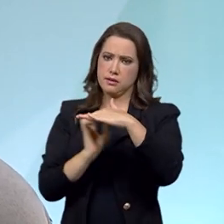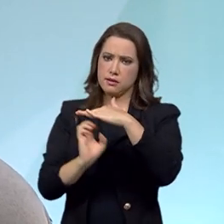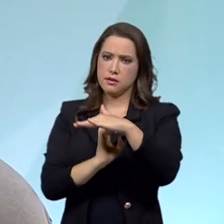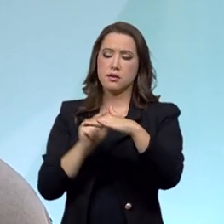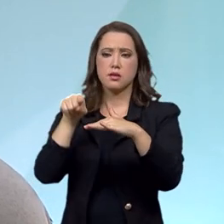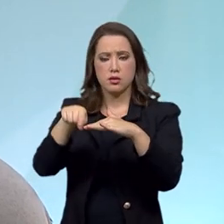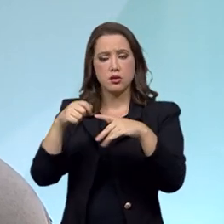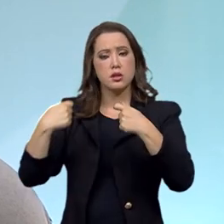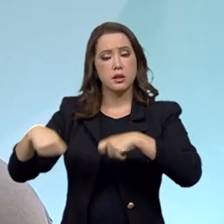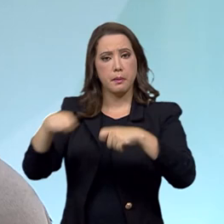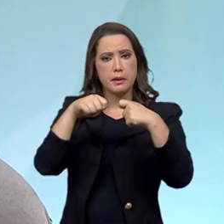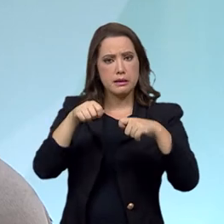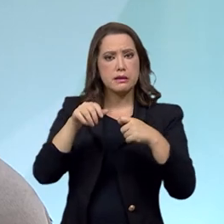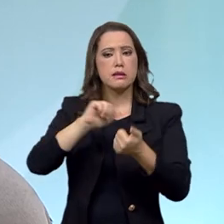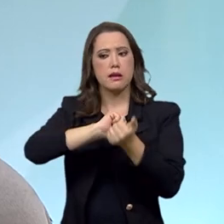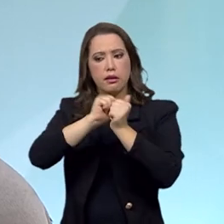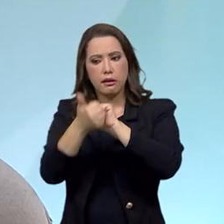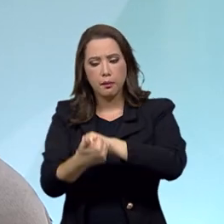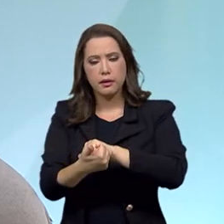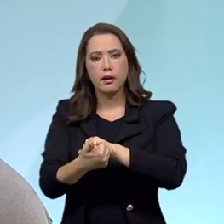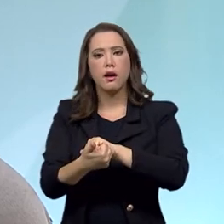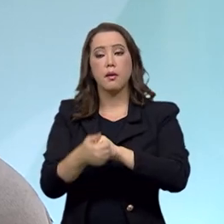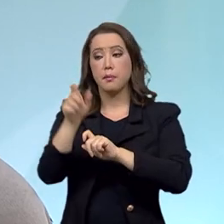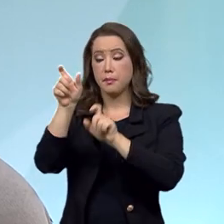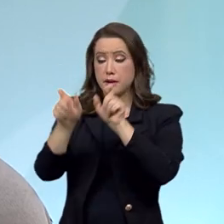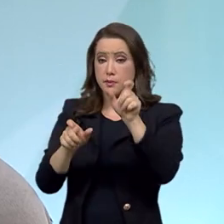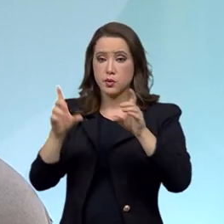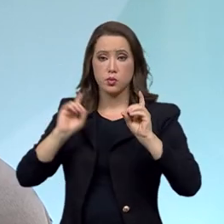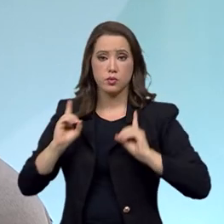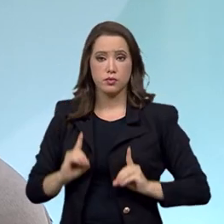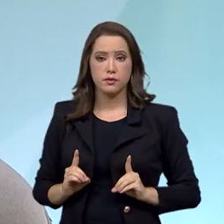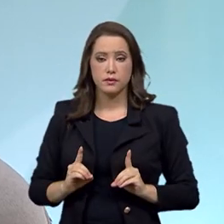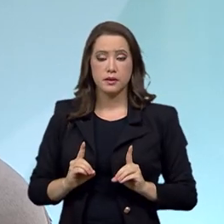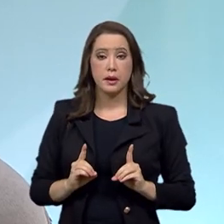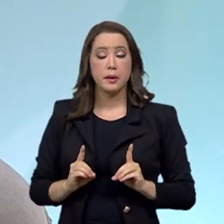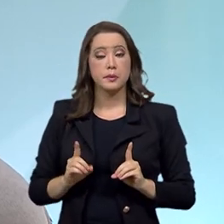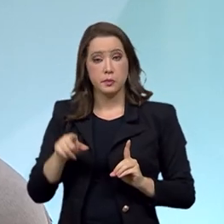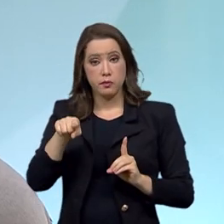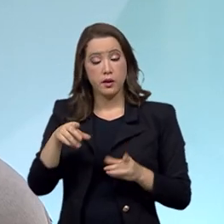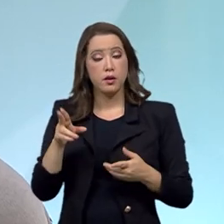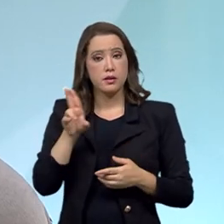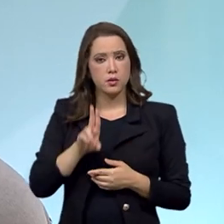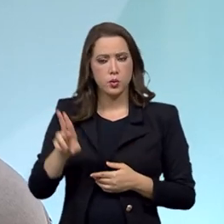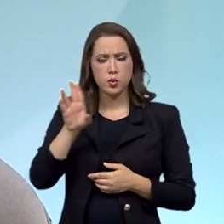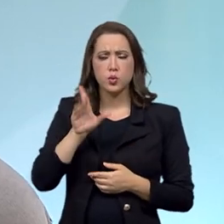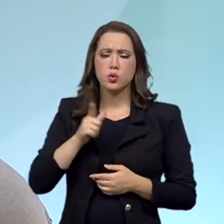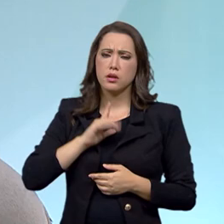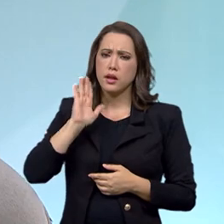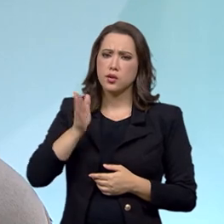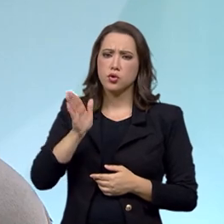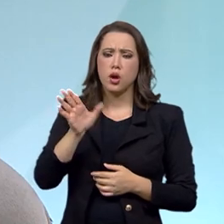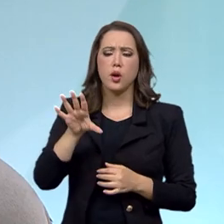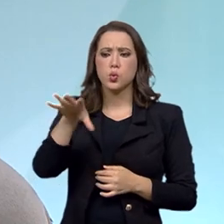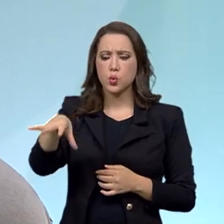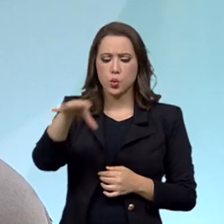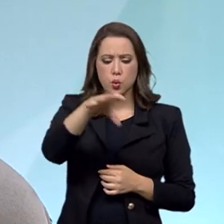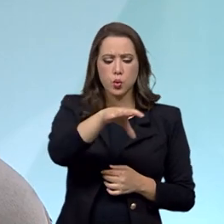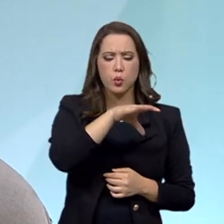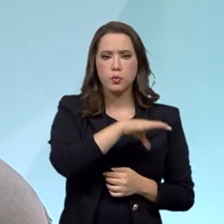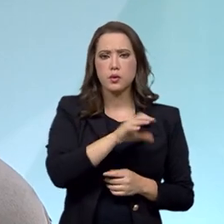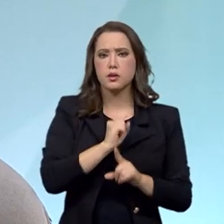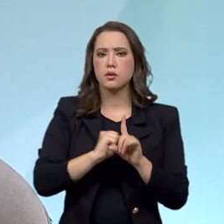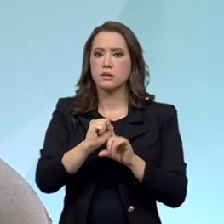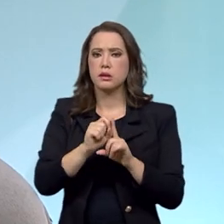serviços estarão adaptados para pessoas com deficiência. Essa prática já existe em alguns setores da sociedade.